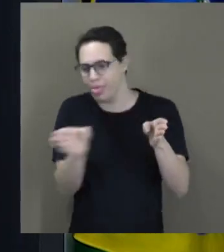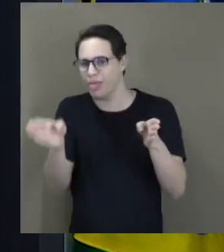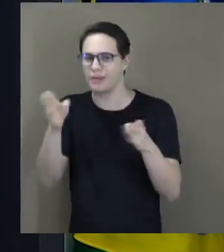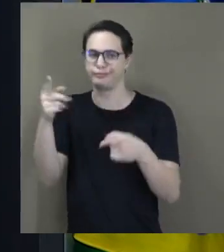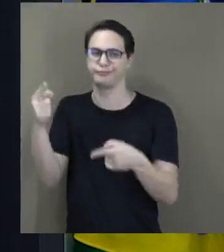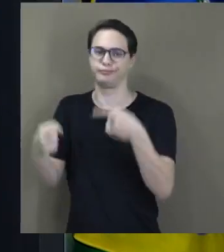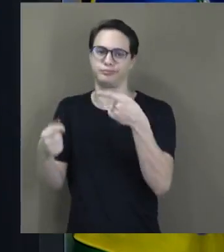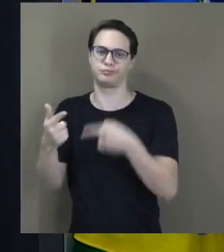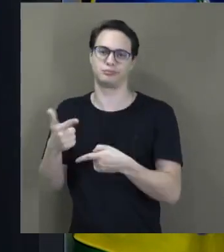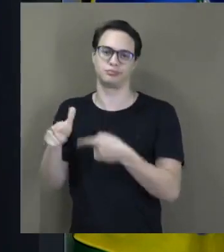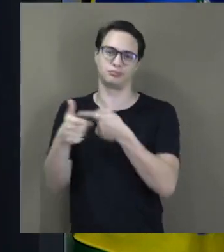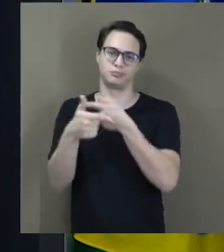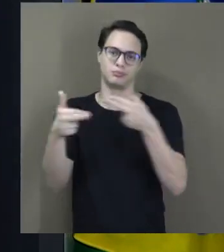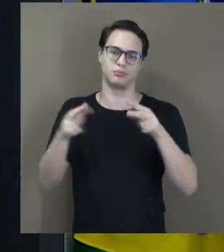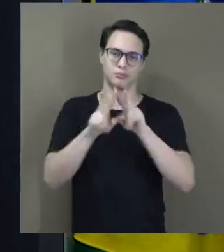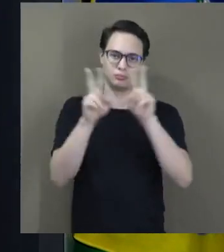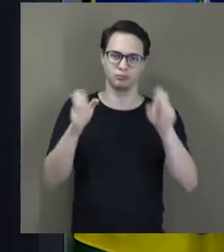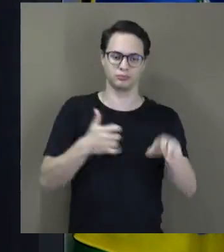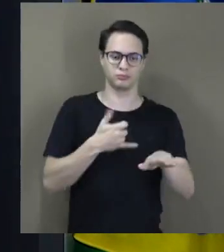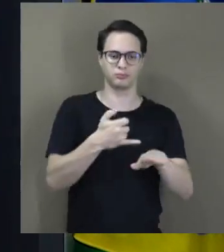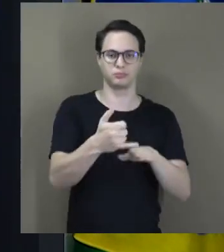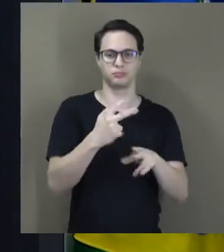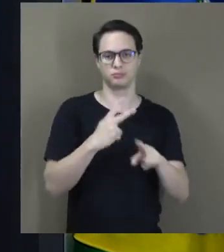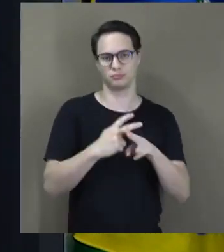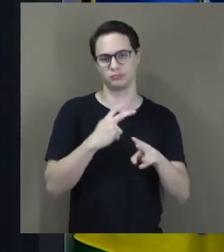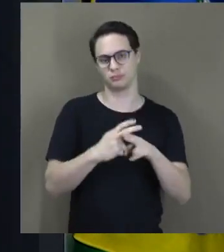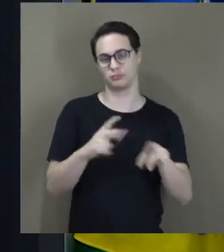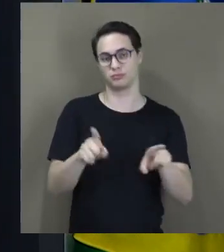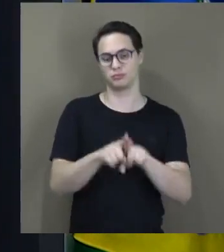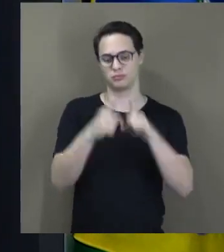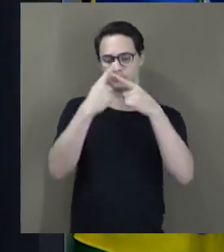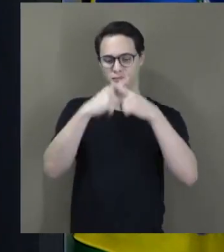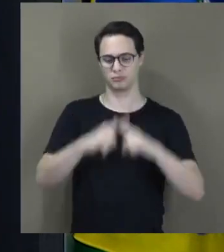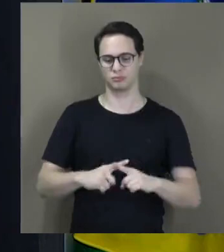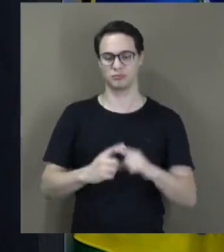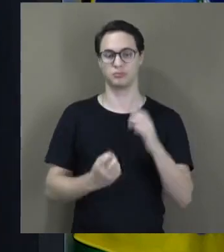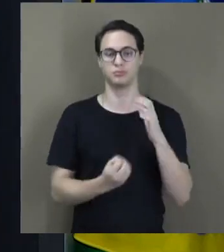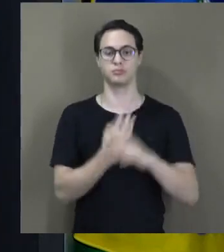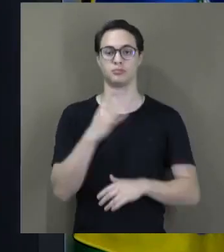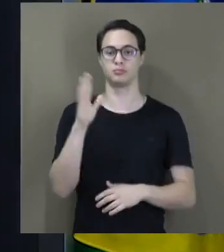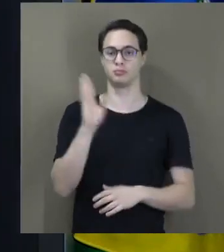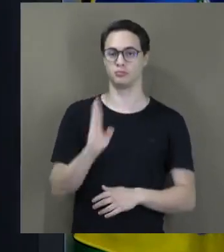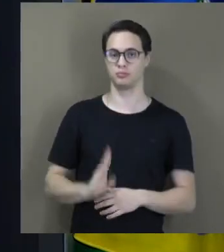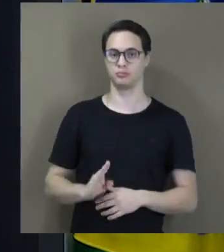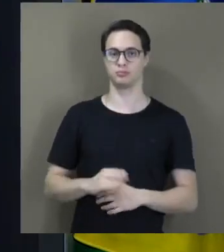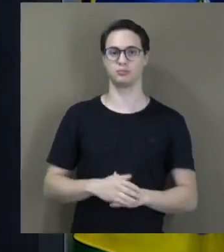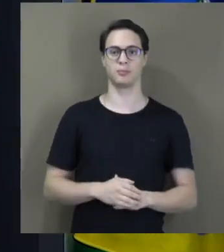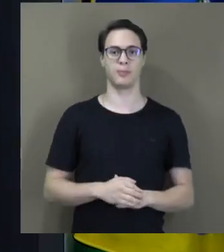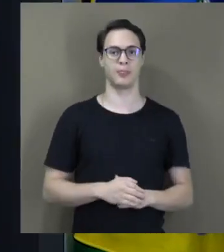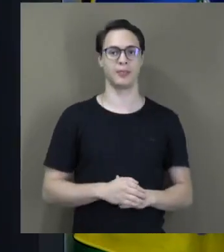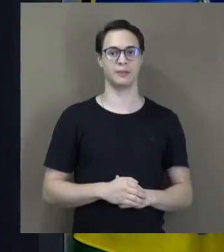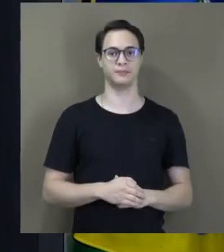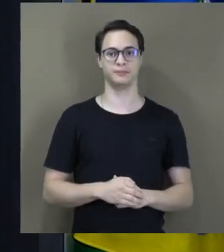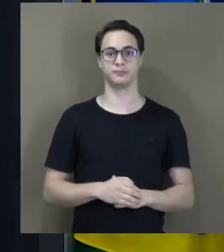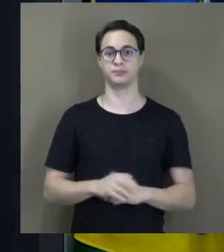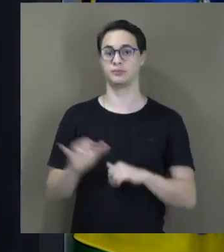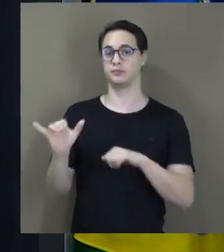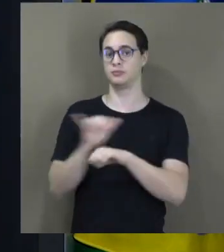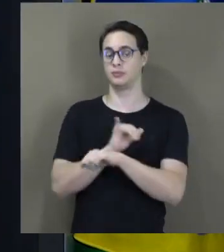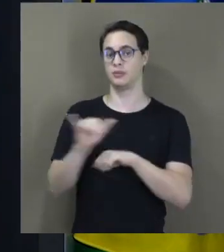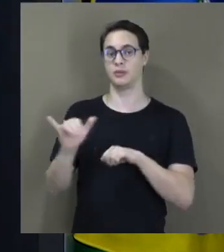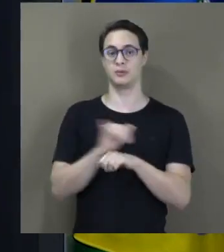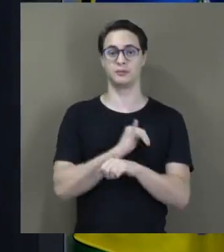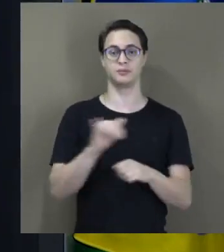questão dos fertilizantes e da competitividade da produção nacional. No plano estratégico da